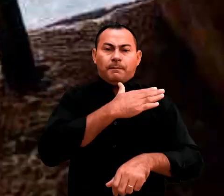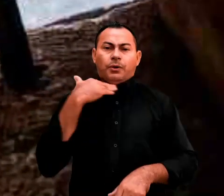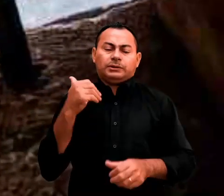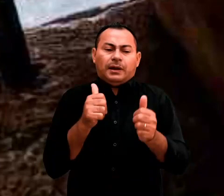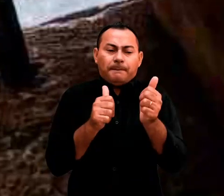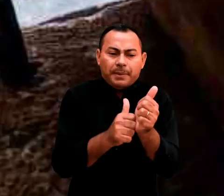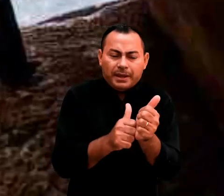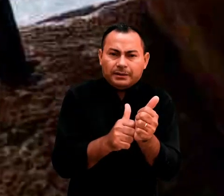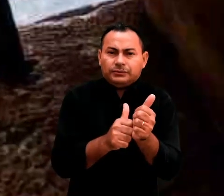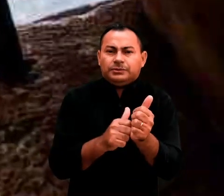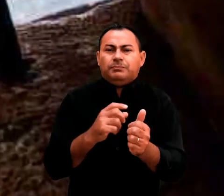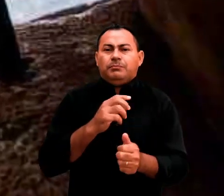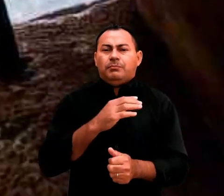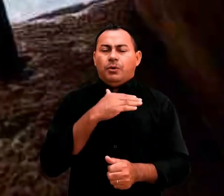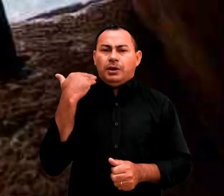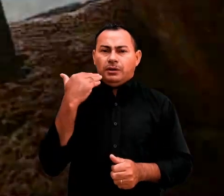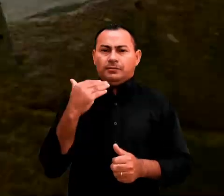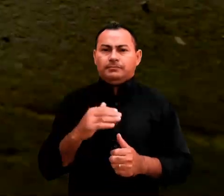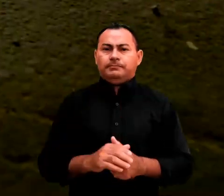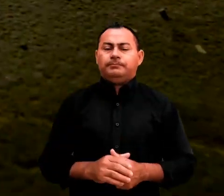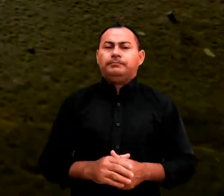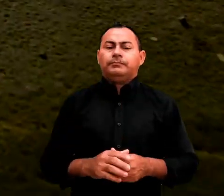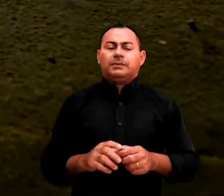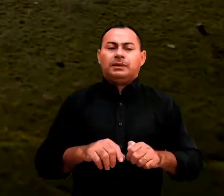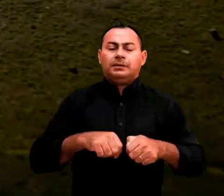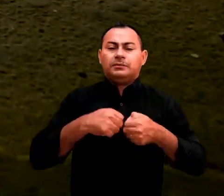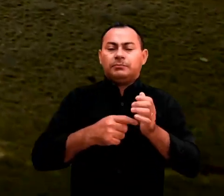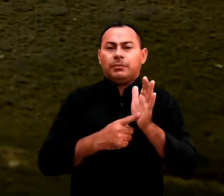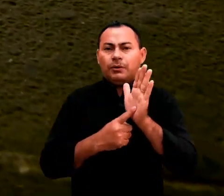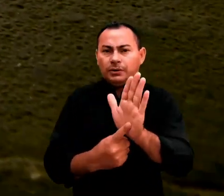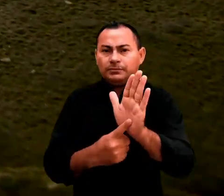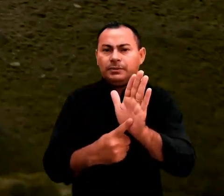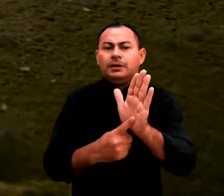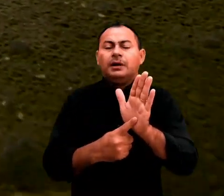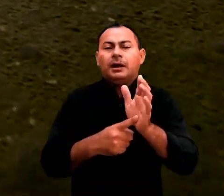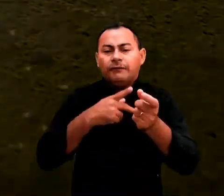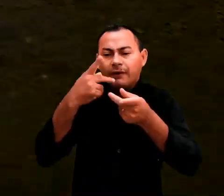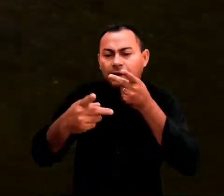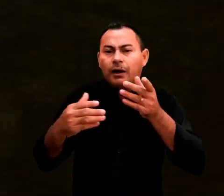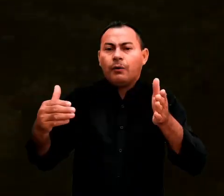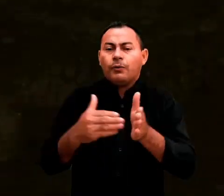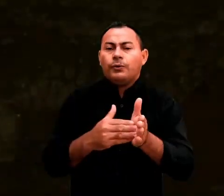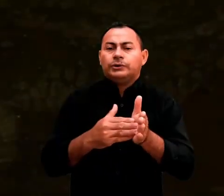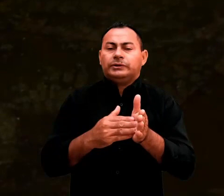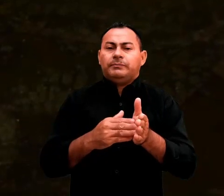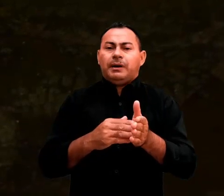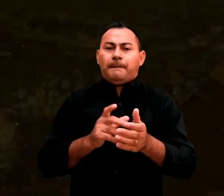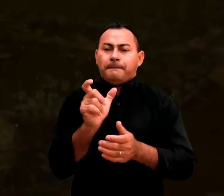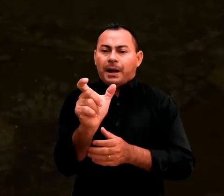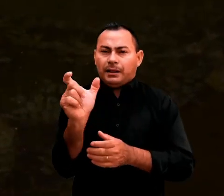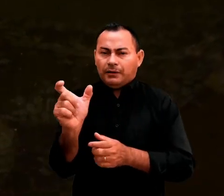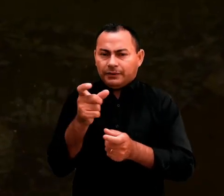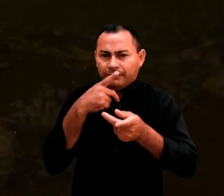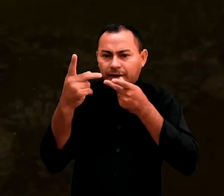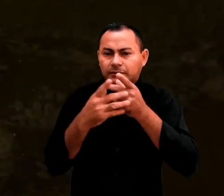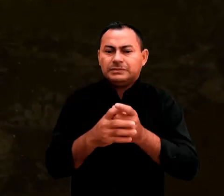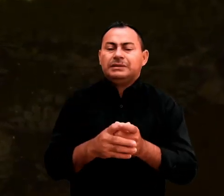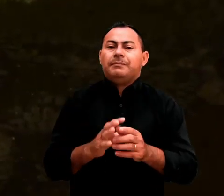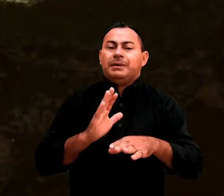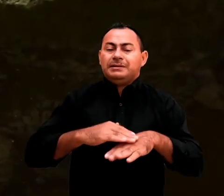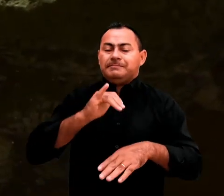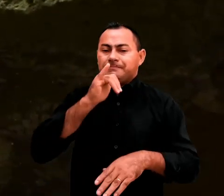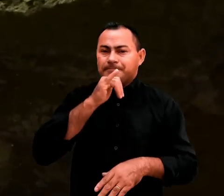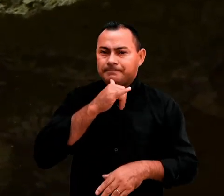estava próximo, muito próximo. Isso dá, às suas últimas palavras, um peso ainda maior.